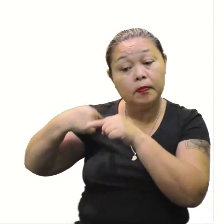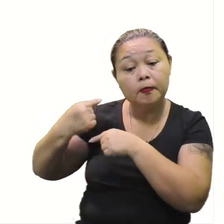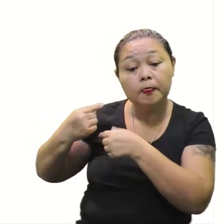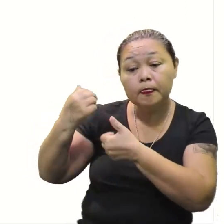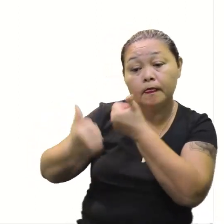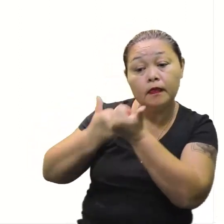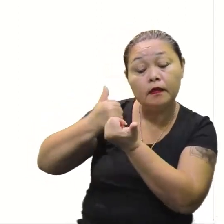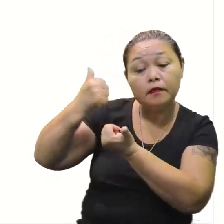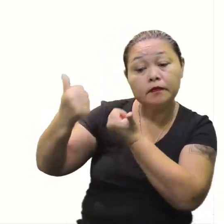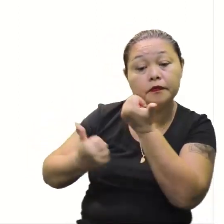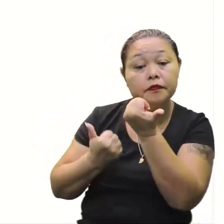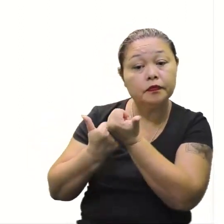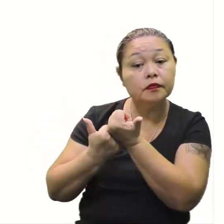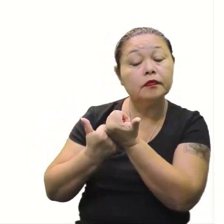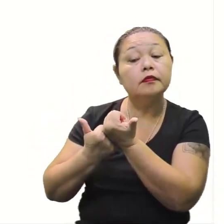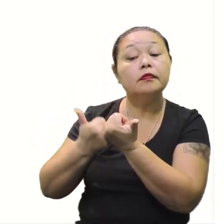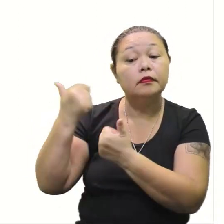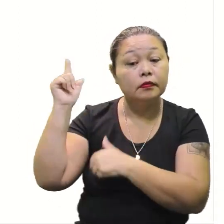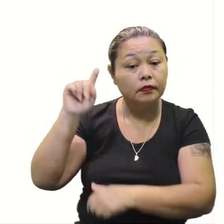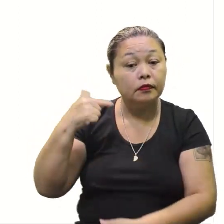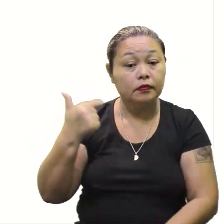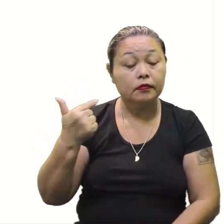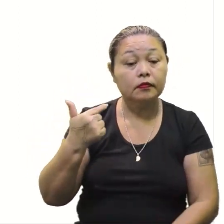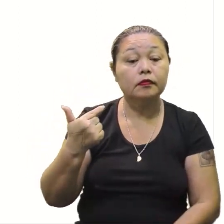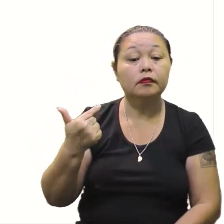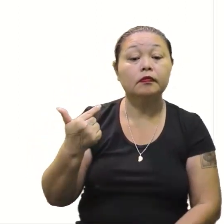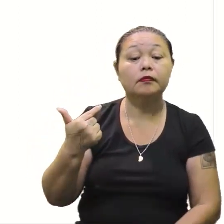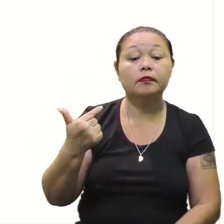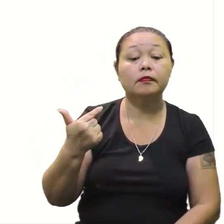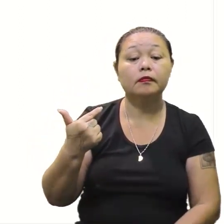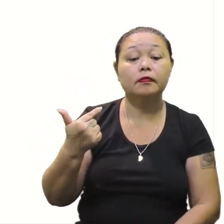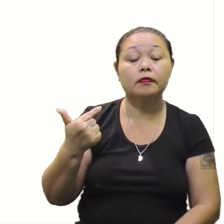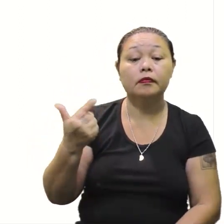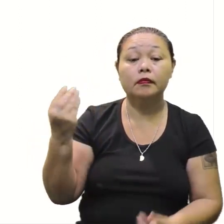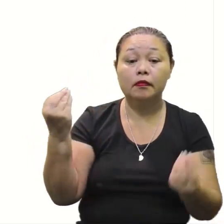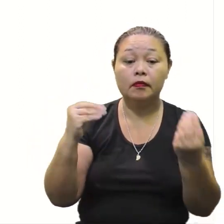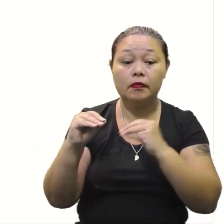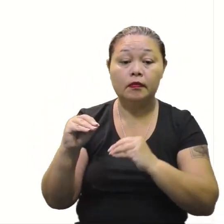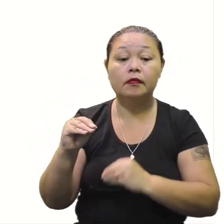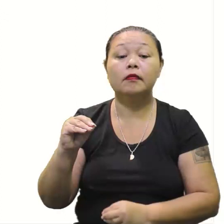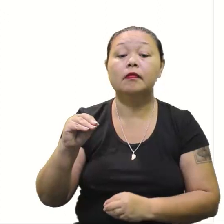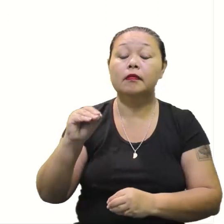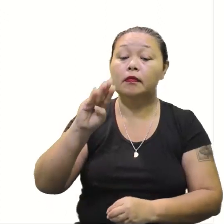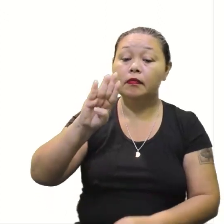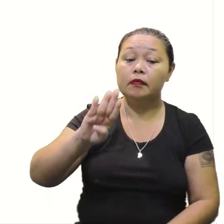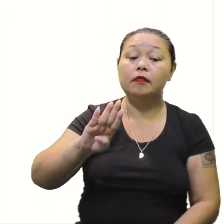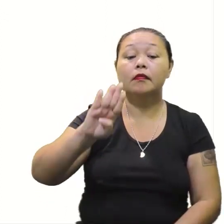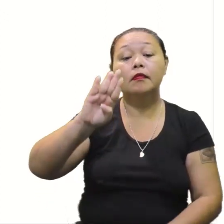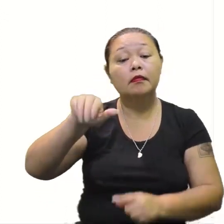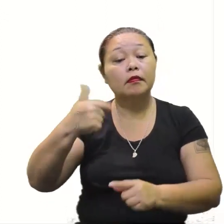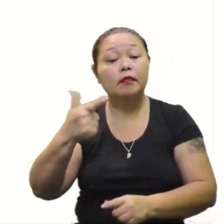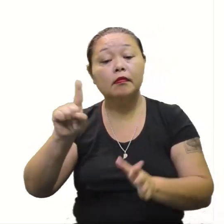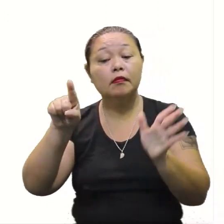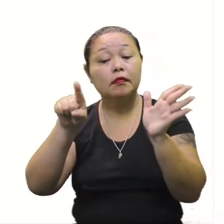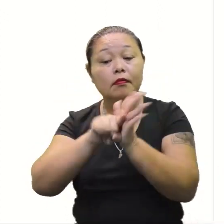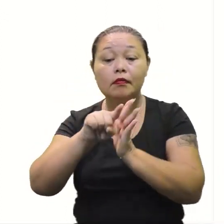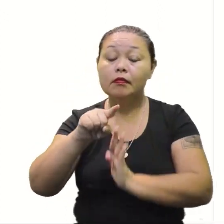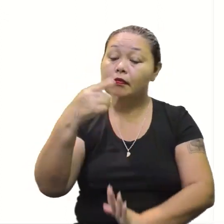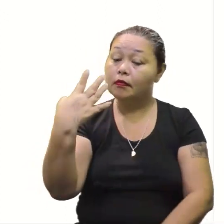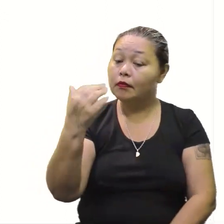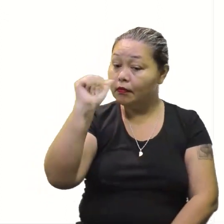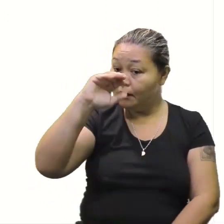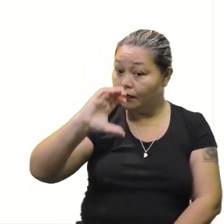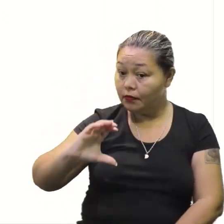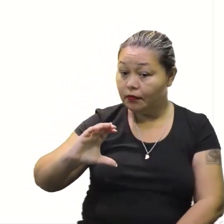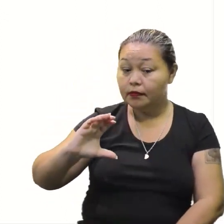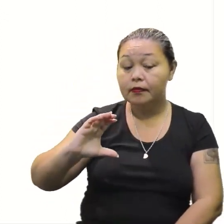substituir. Ainda no segundo passo, olha lá. Então, o delta é B ao quadrado menos